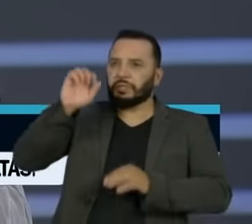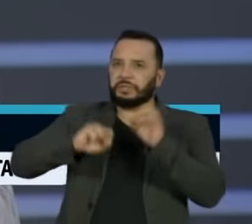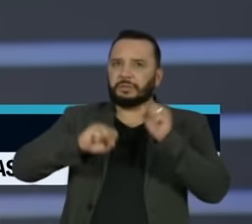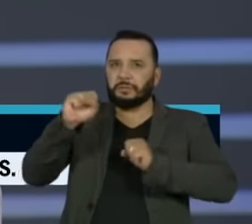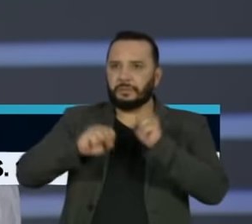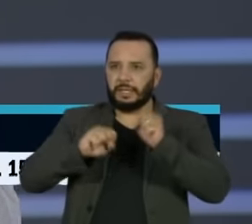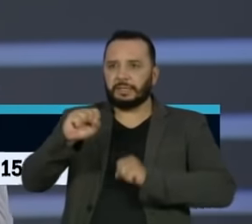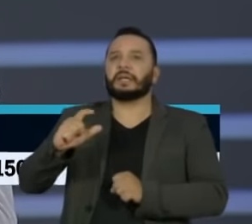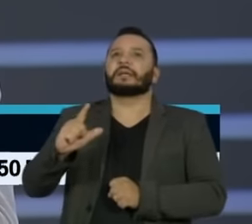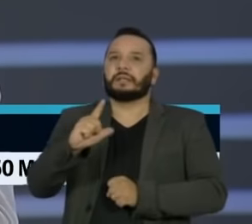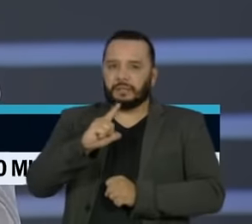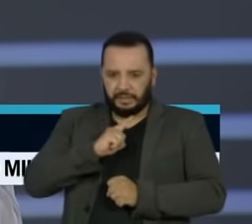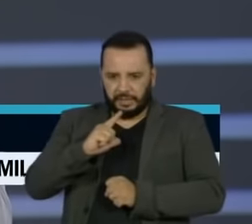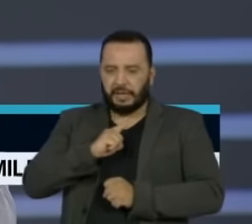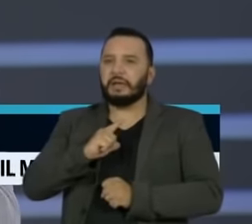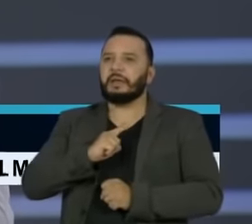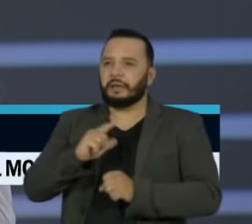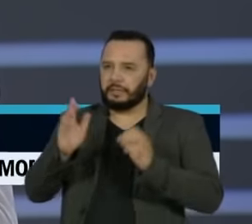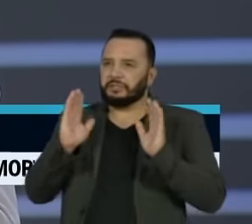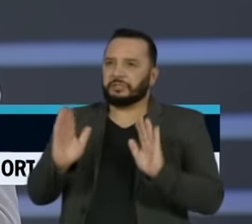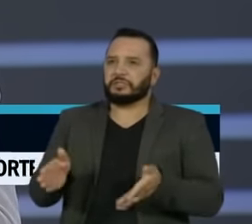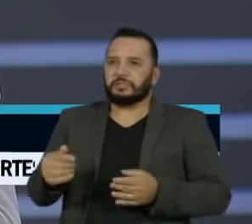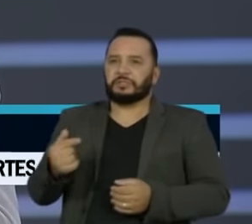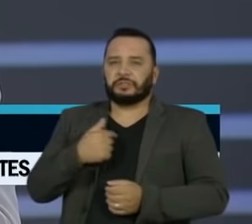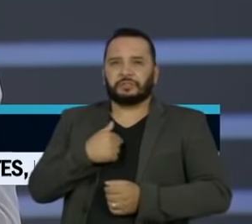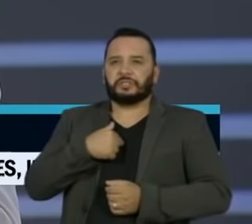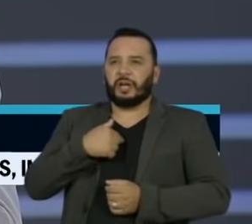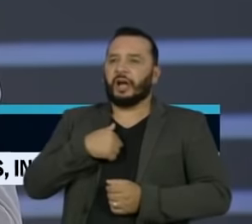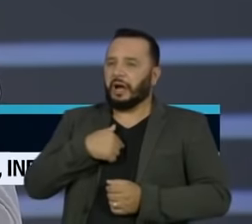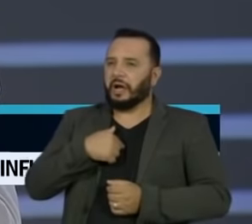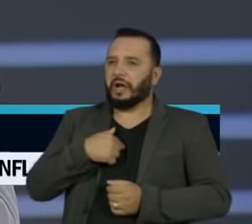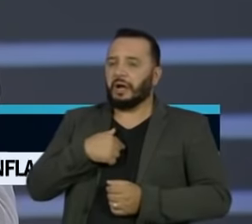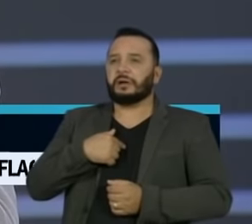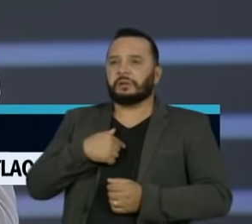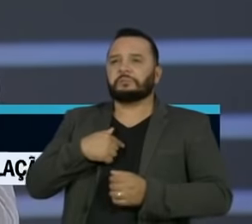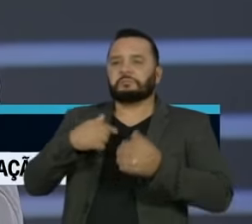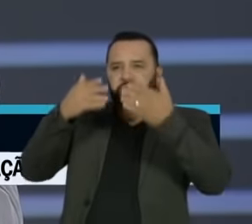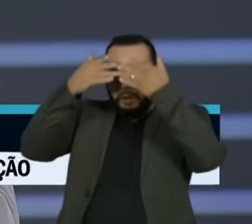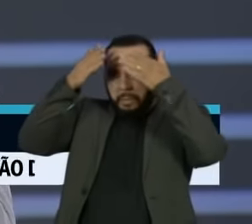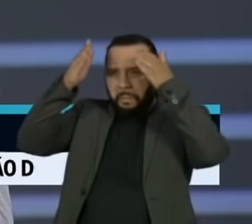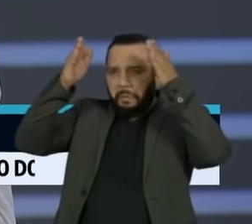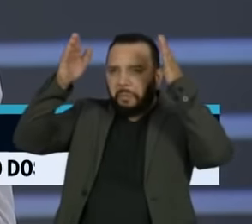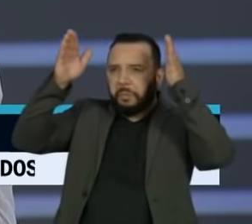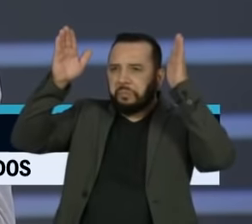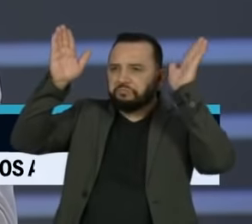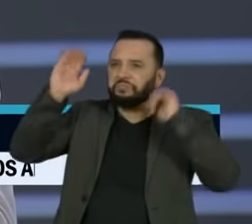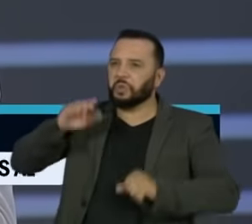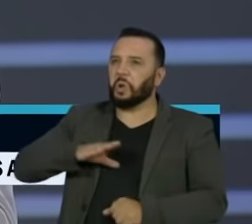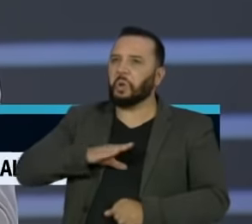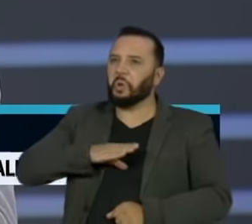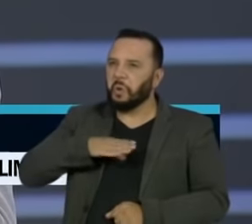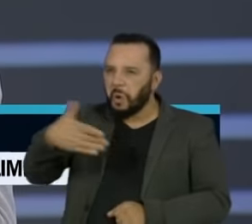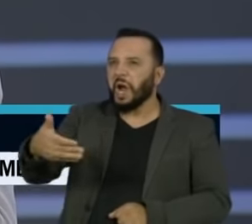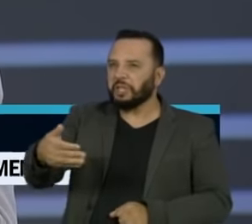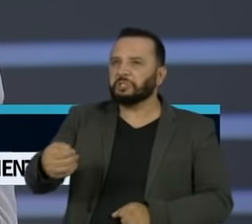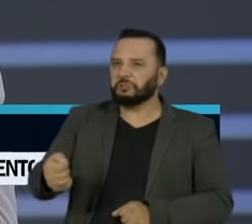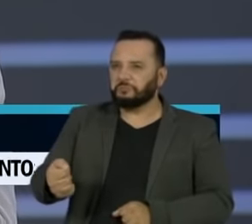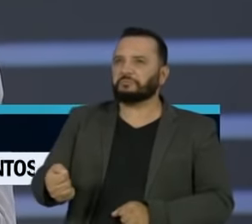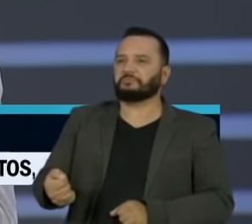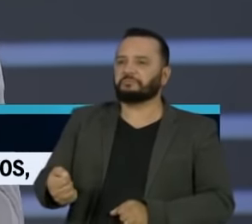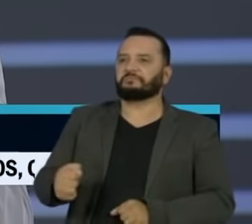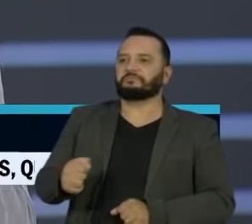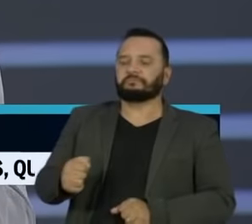uma visão de alcance, de longo alcance, ela teve ousadia, teve coragem e teve principalmente